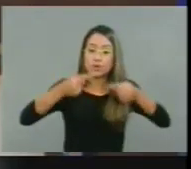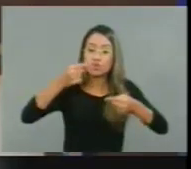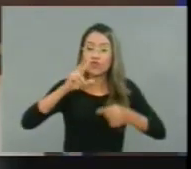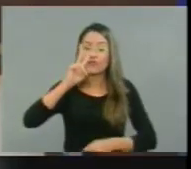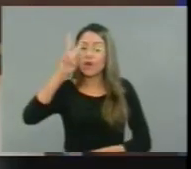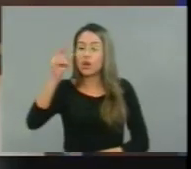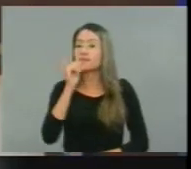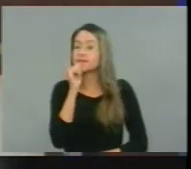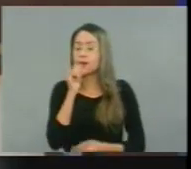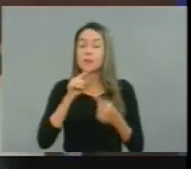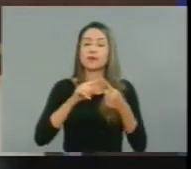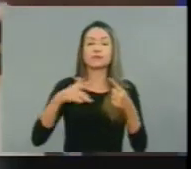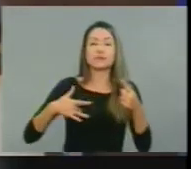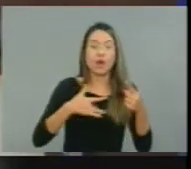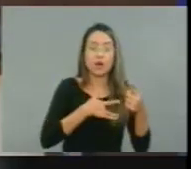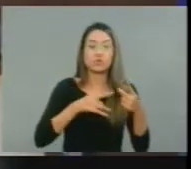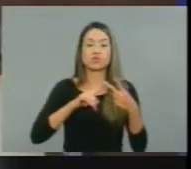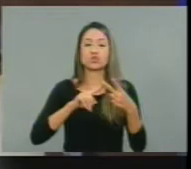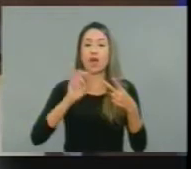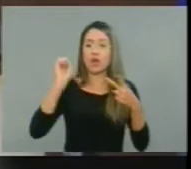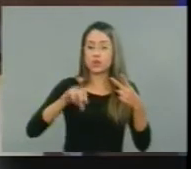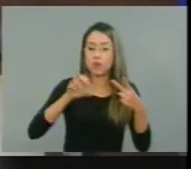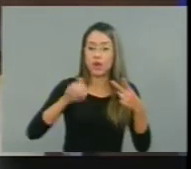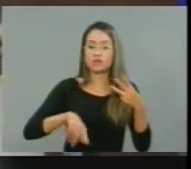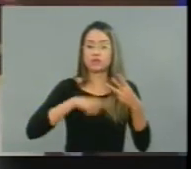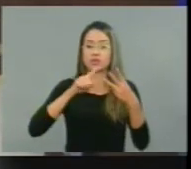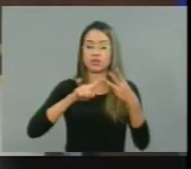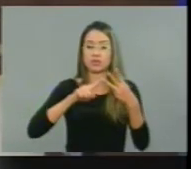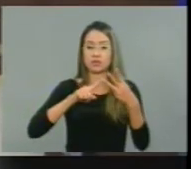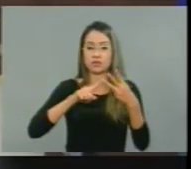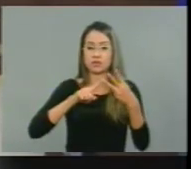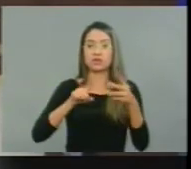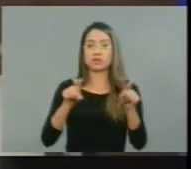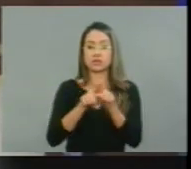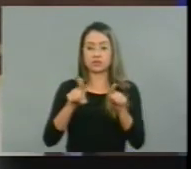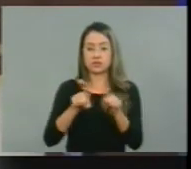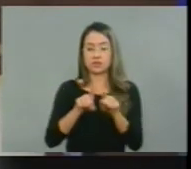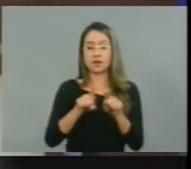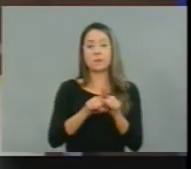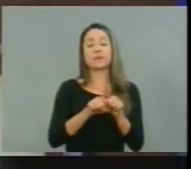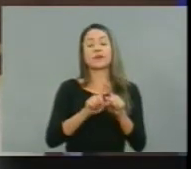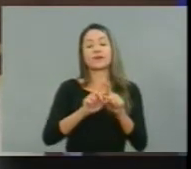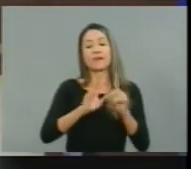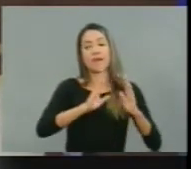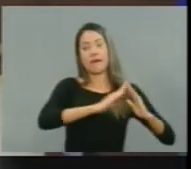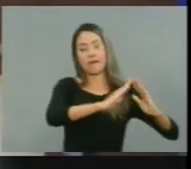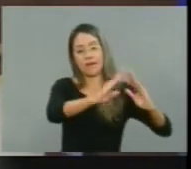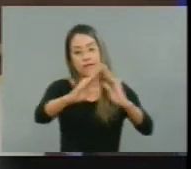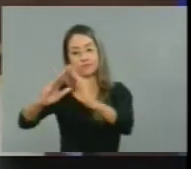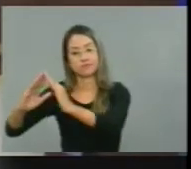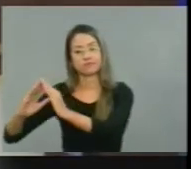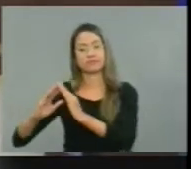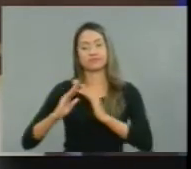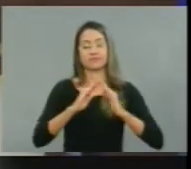saúde, de educação, de urbanismo, porque tem a ver com redução de violência, de